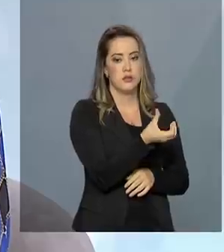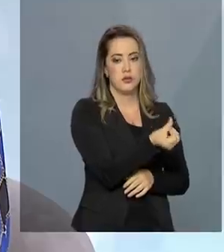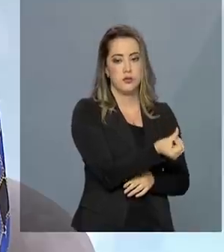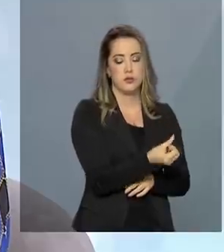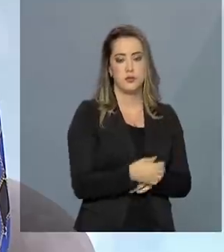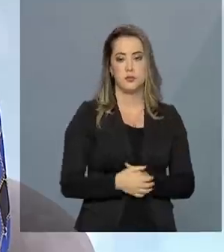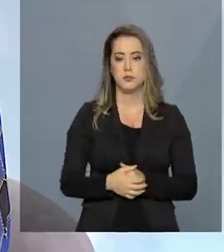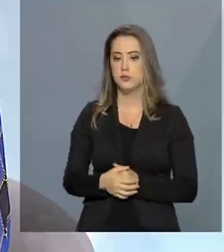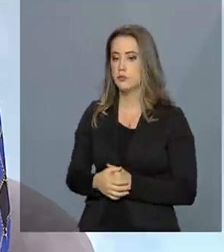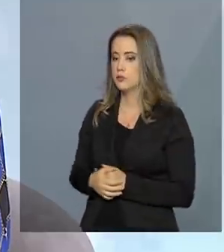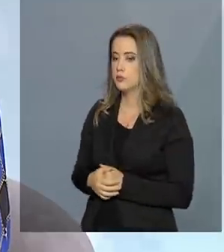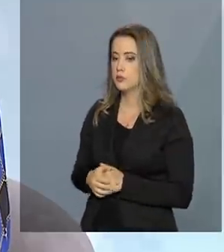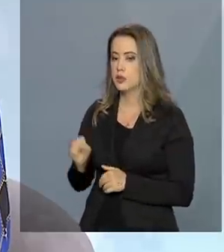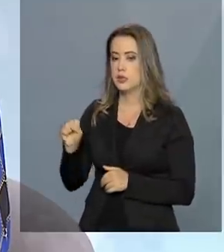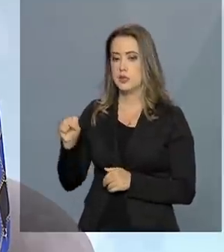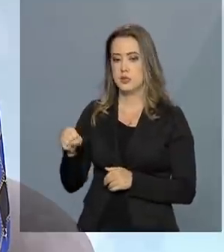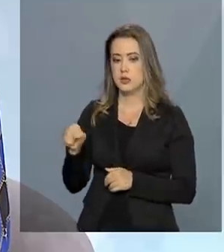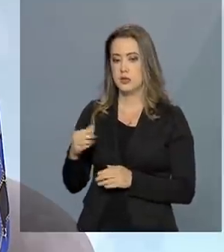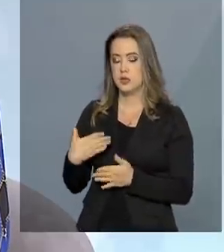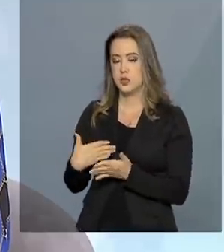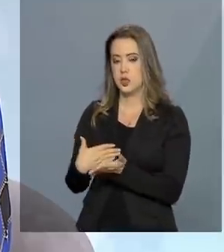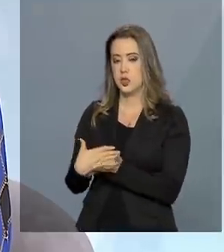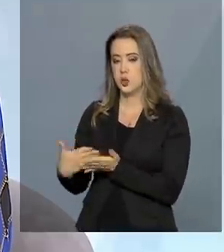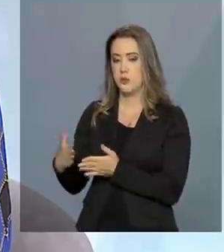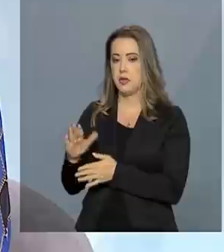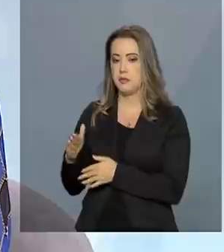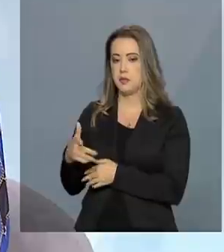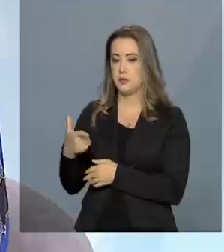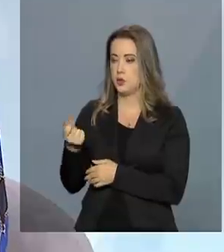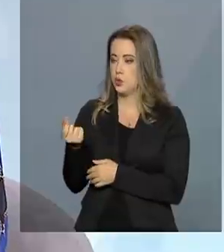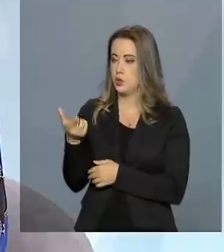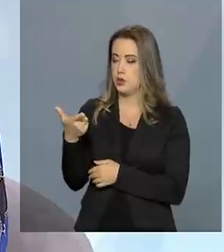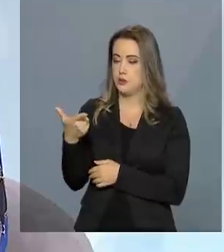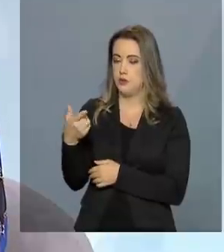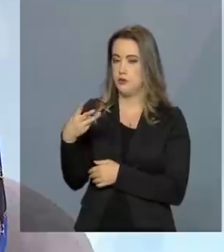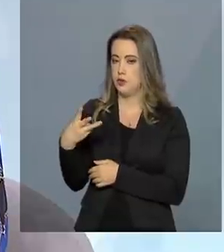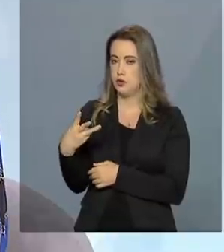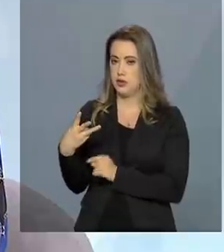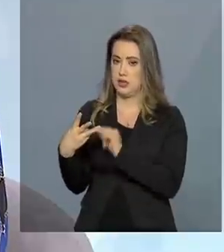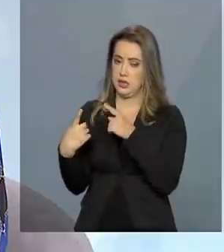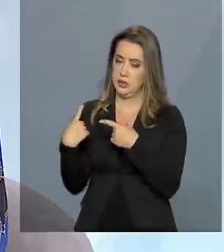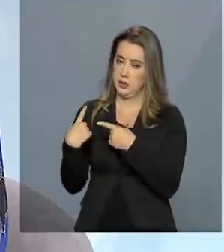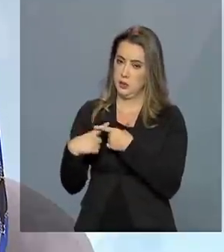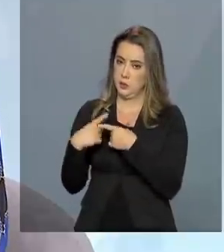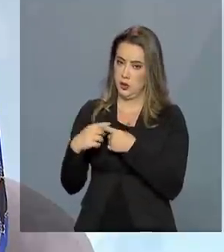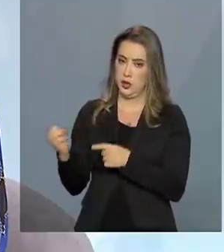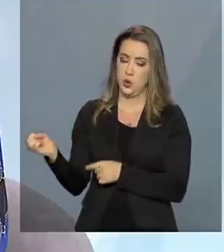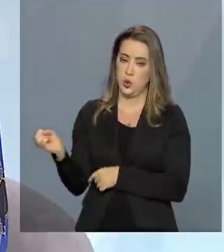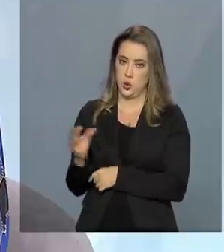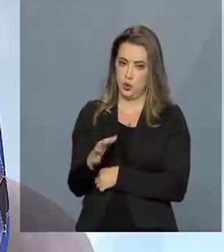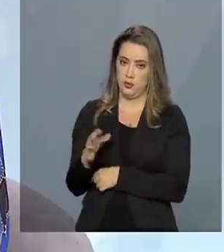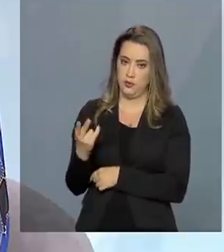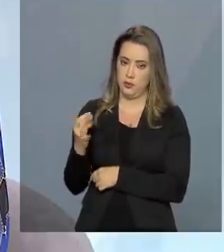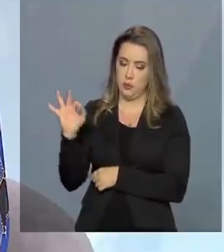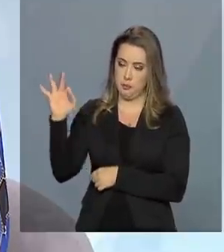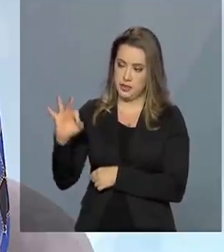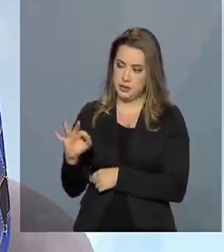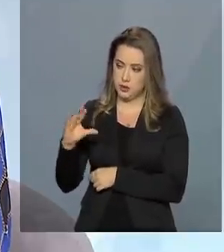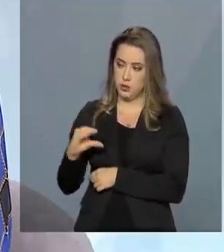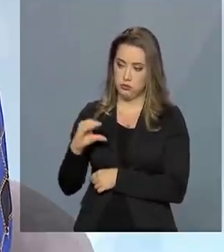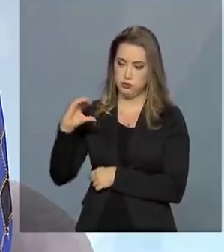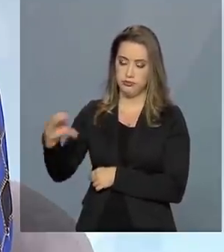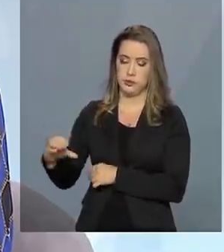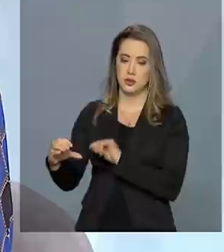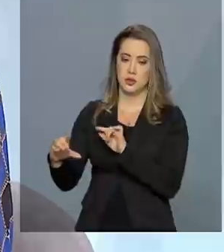Sim, ele vai começar em 2023, porque esse novo mecanismo, ele é baseado na